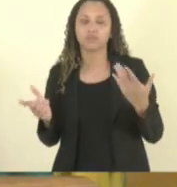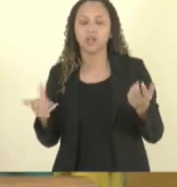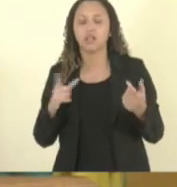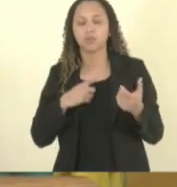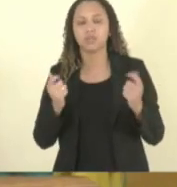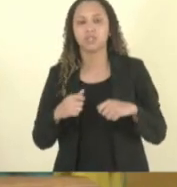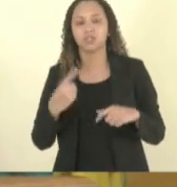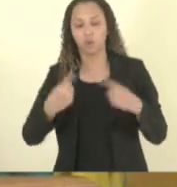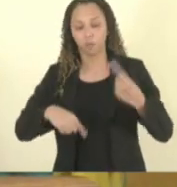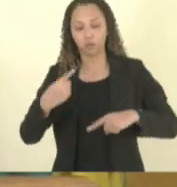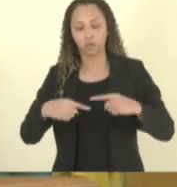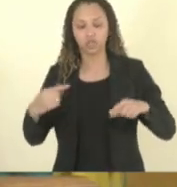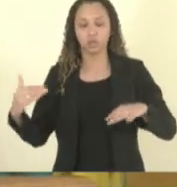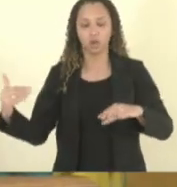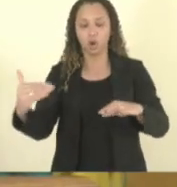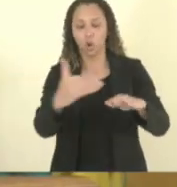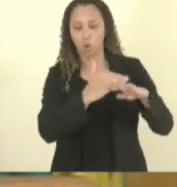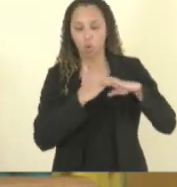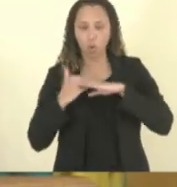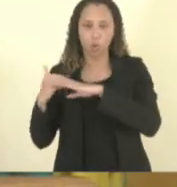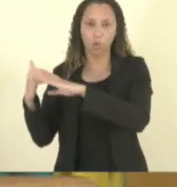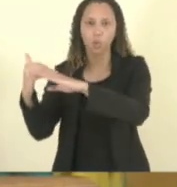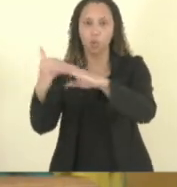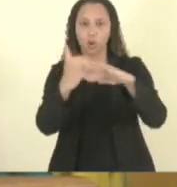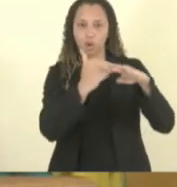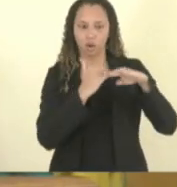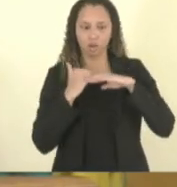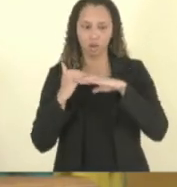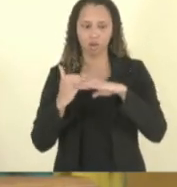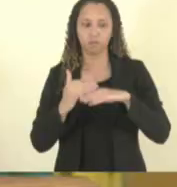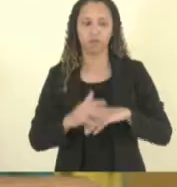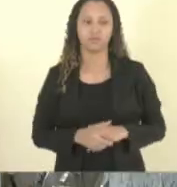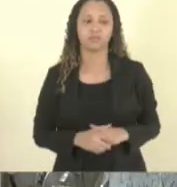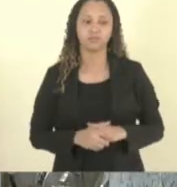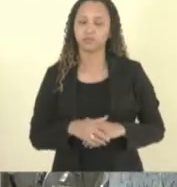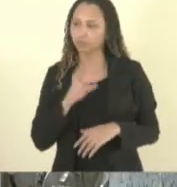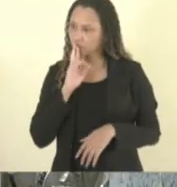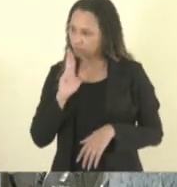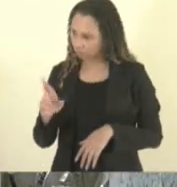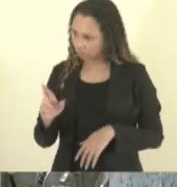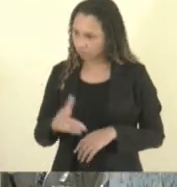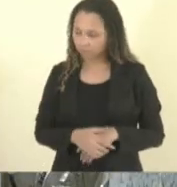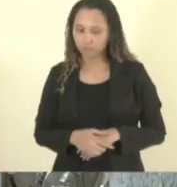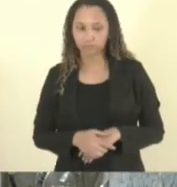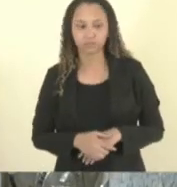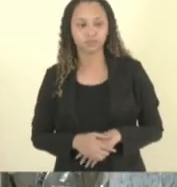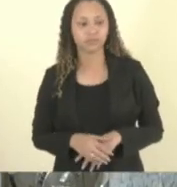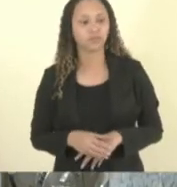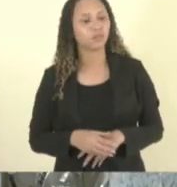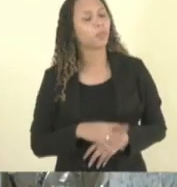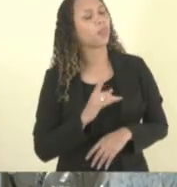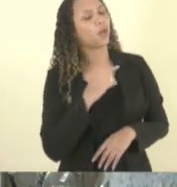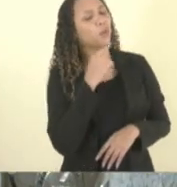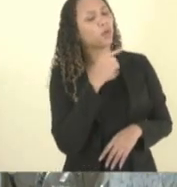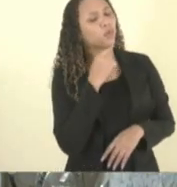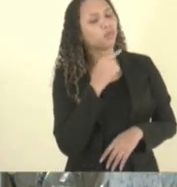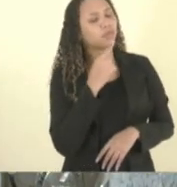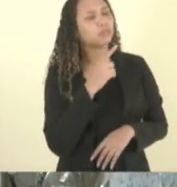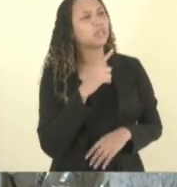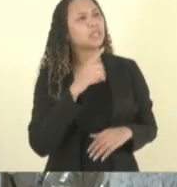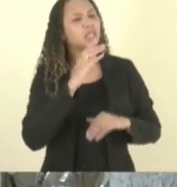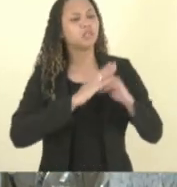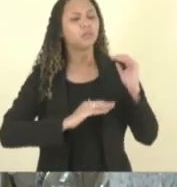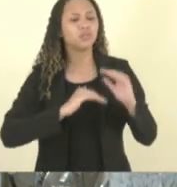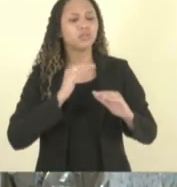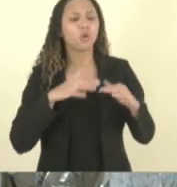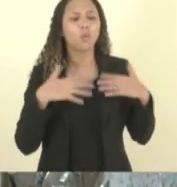né das suas implementações respondeu deputado só uma dúvida esse profissional tem que